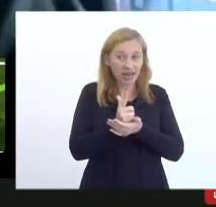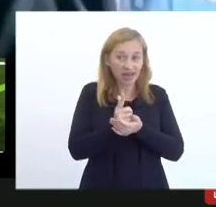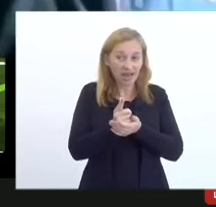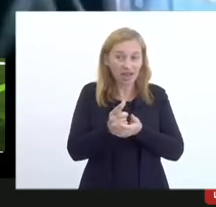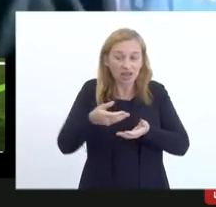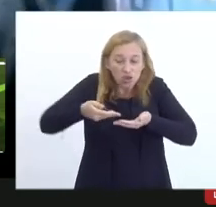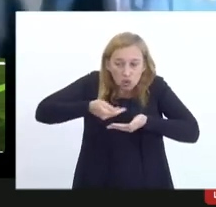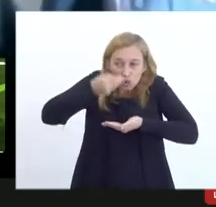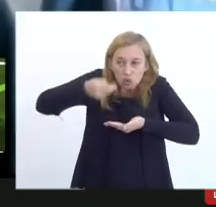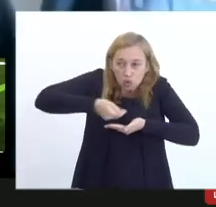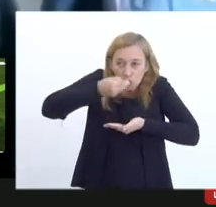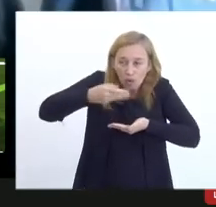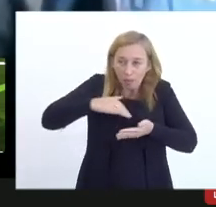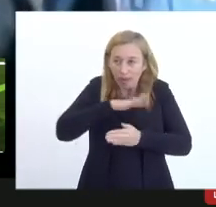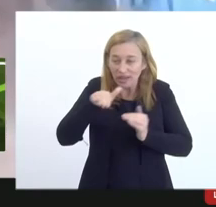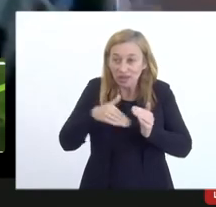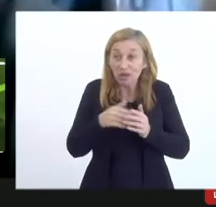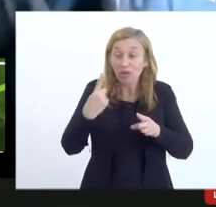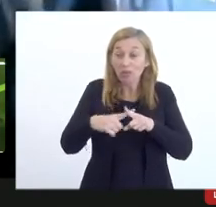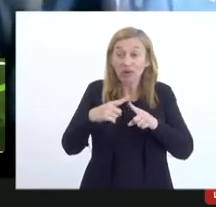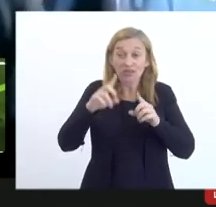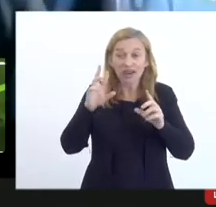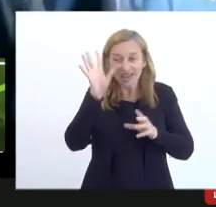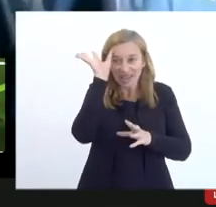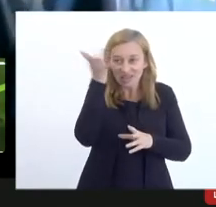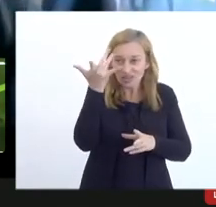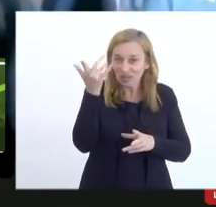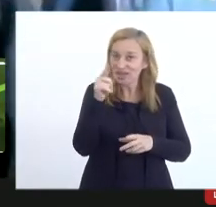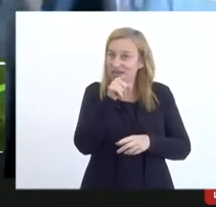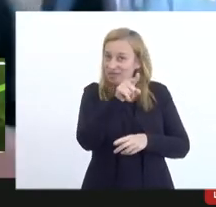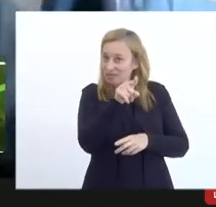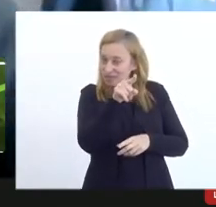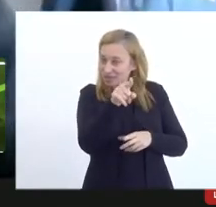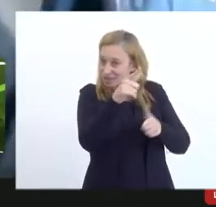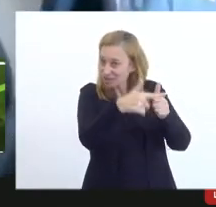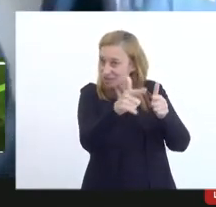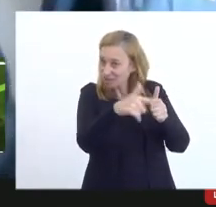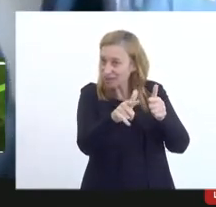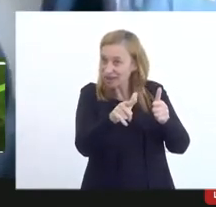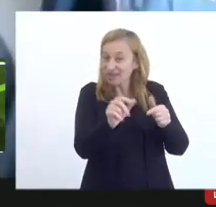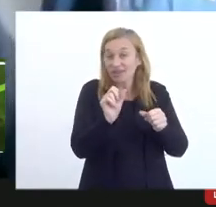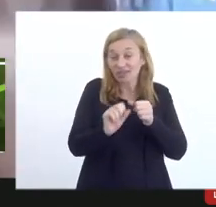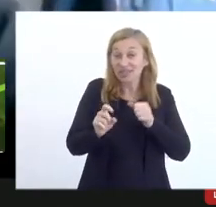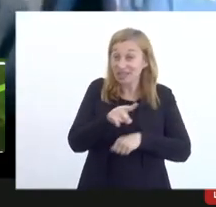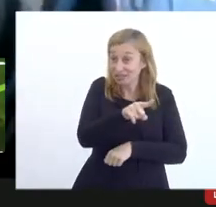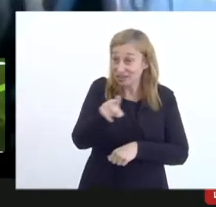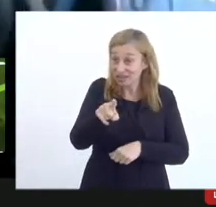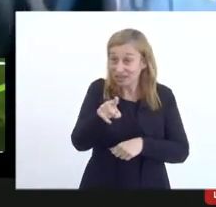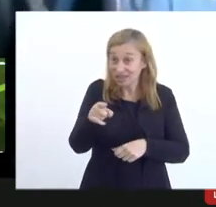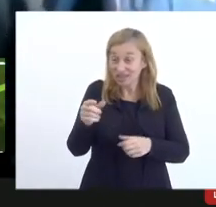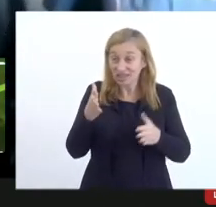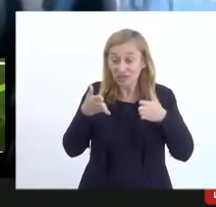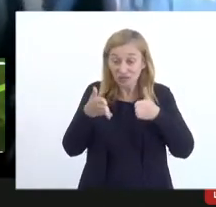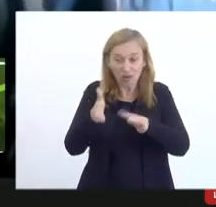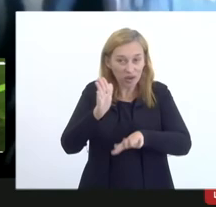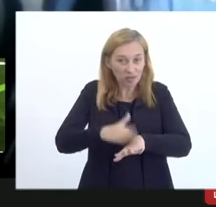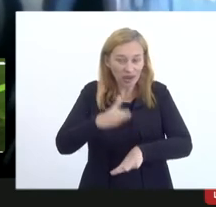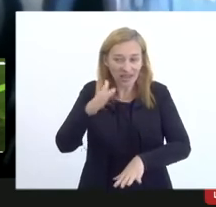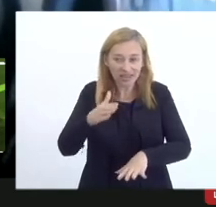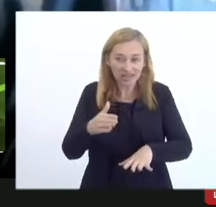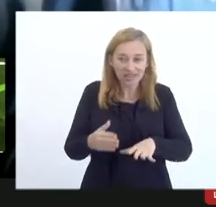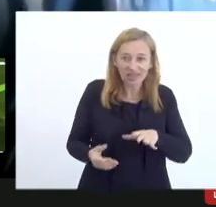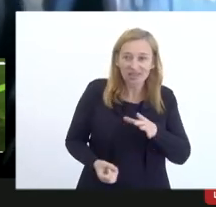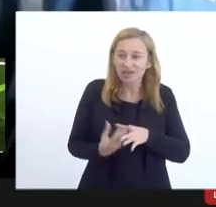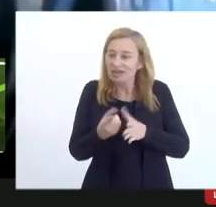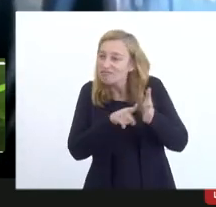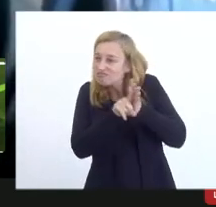mundo pelo seguinte, a gente vai resolver esse passivo de vocês e vai fazer com que vocês se concentrem muito mais em promover e